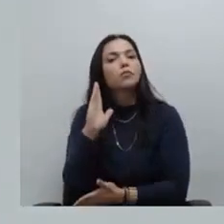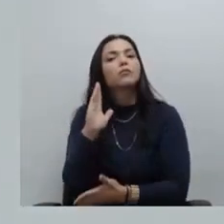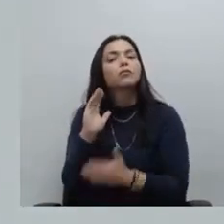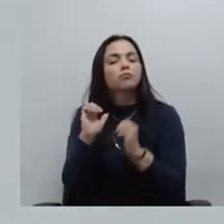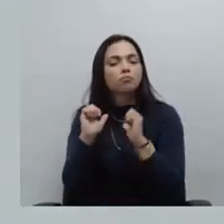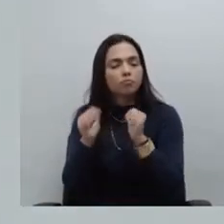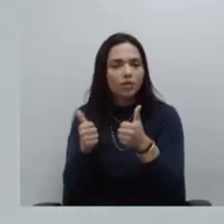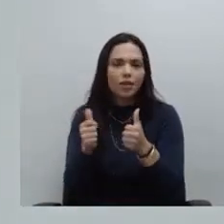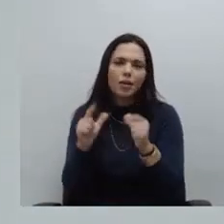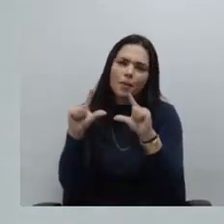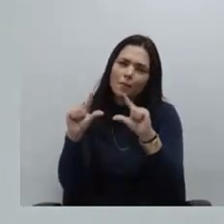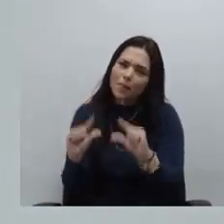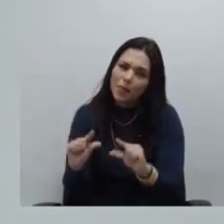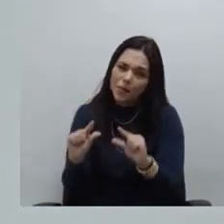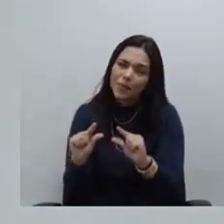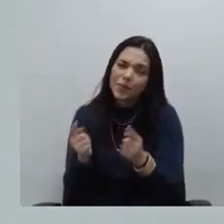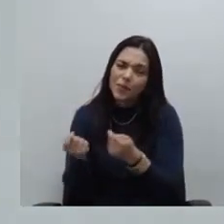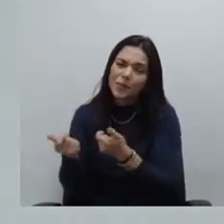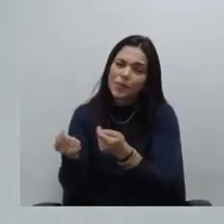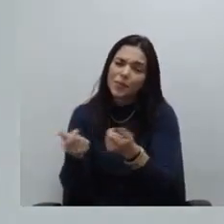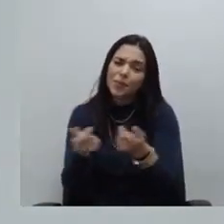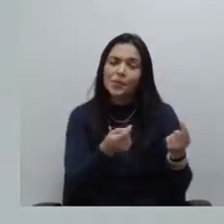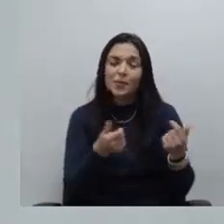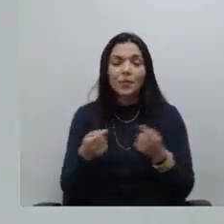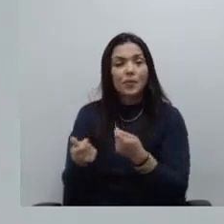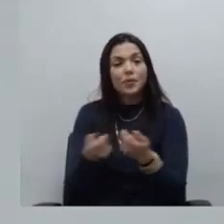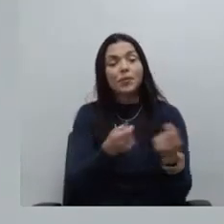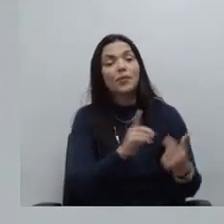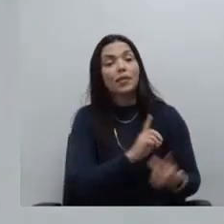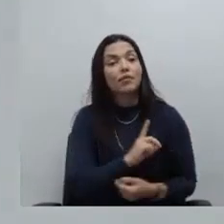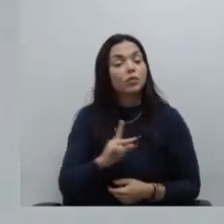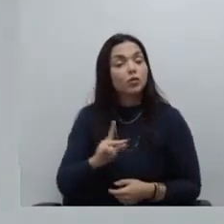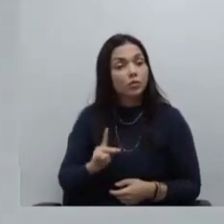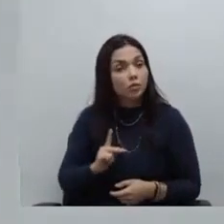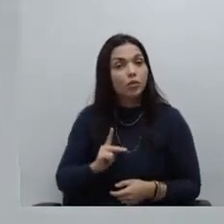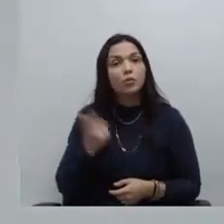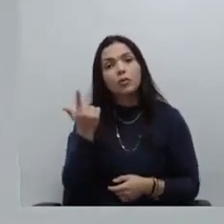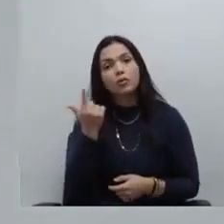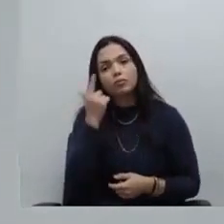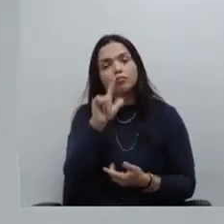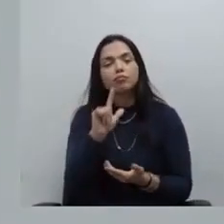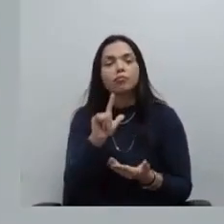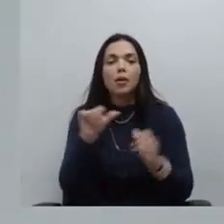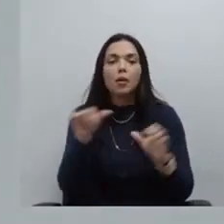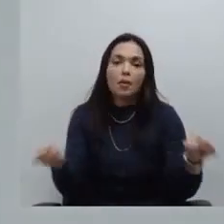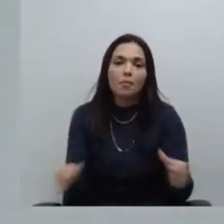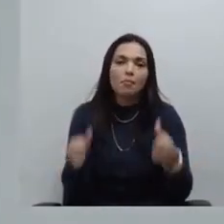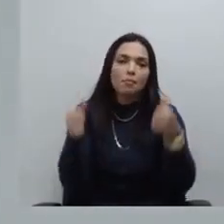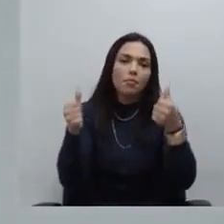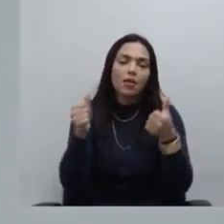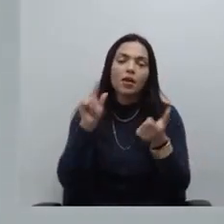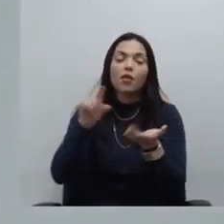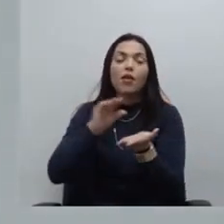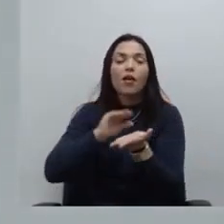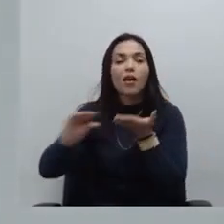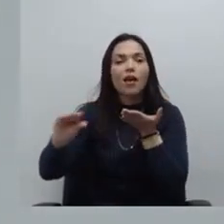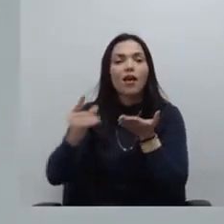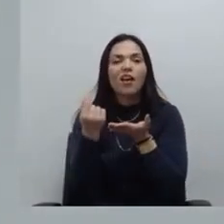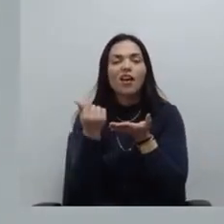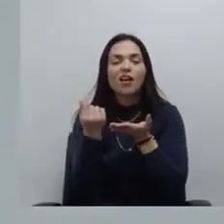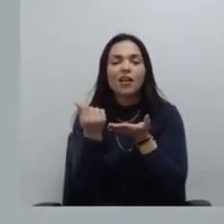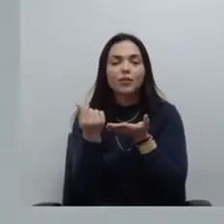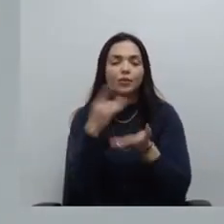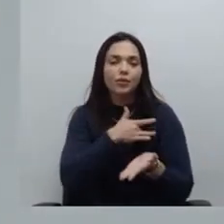como eu já disse aqui pouquíssimos defensores e defensoras públicas do estado de São Paulo tiveram uma melhoria no seu auxílio saúde